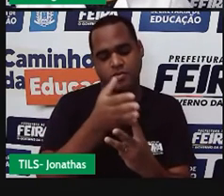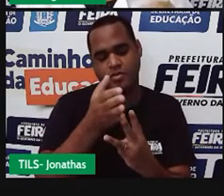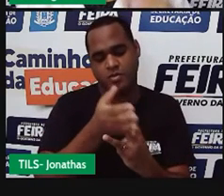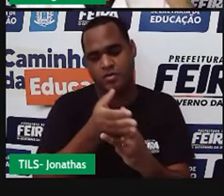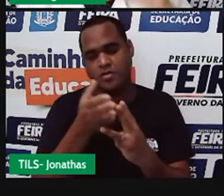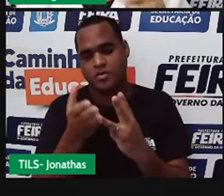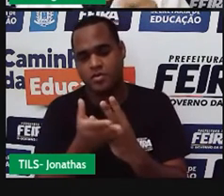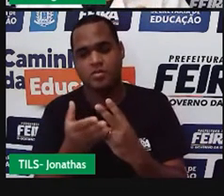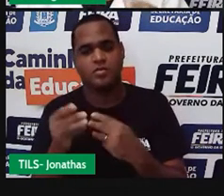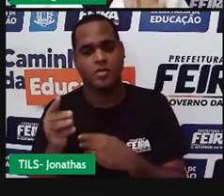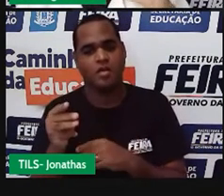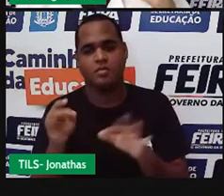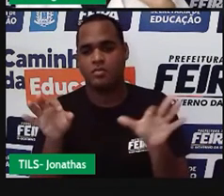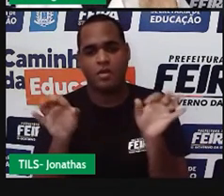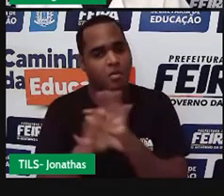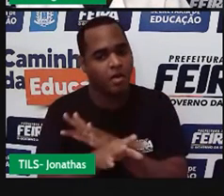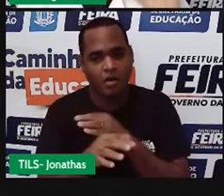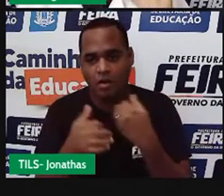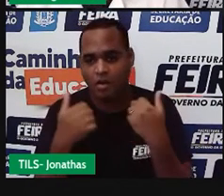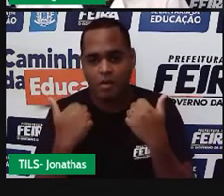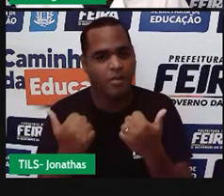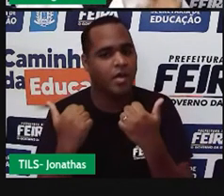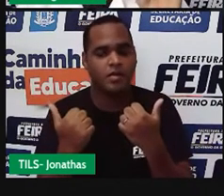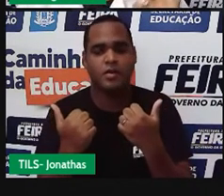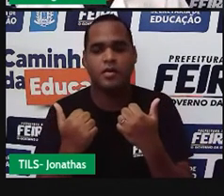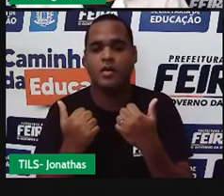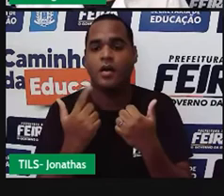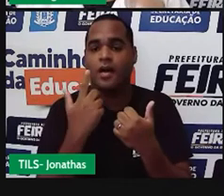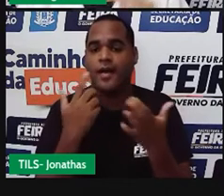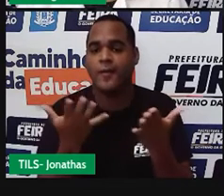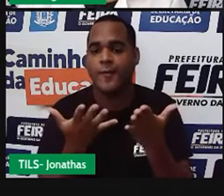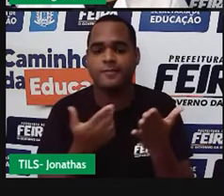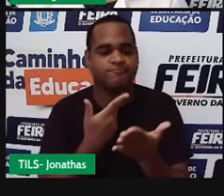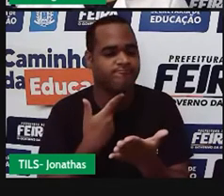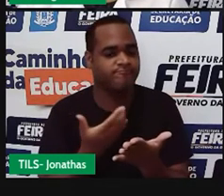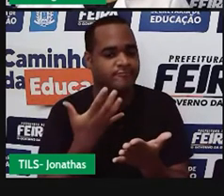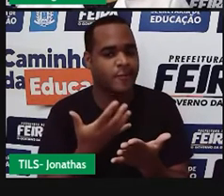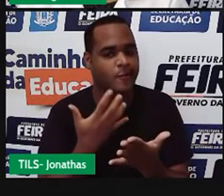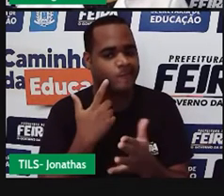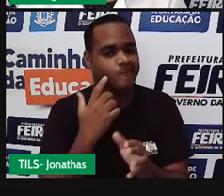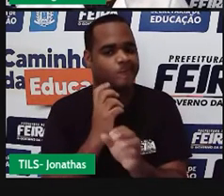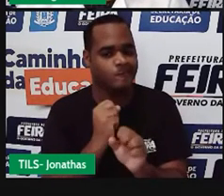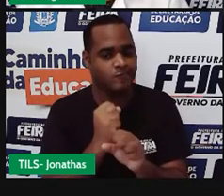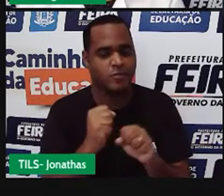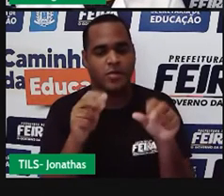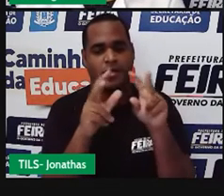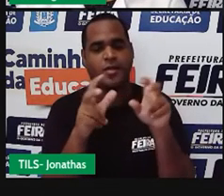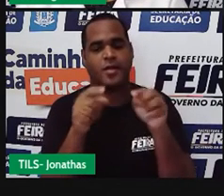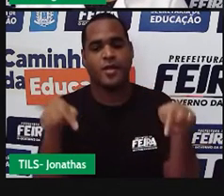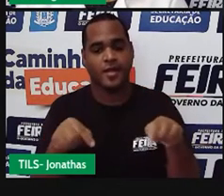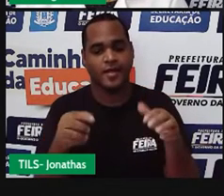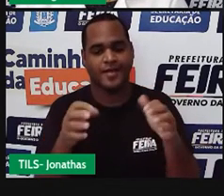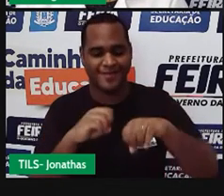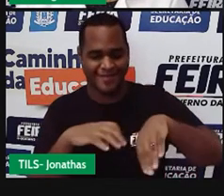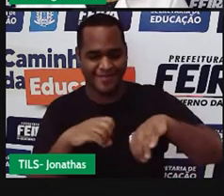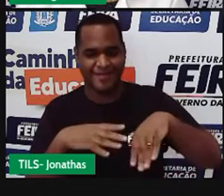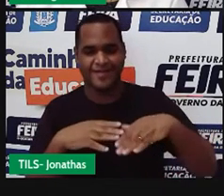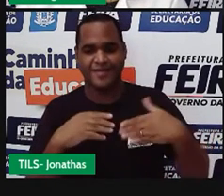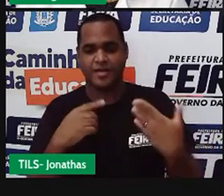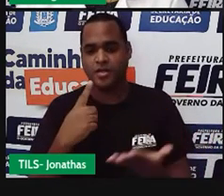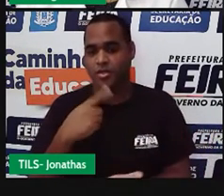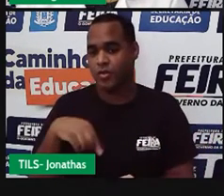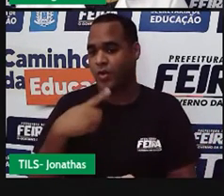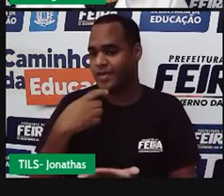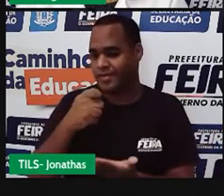E prontinho. Chegamos aonde queríamos no assunto da aula. isso que a gente acabou de